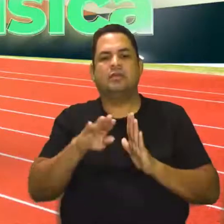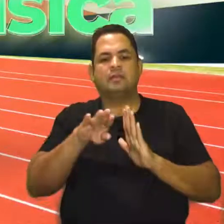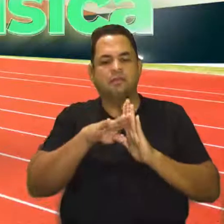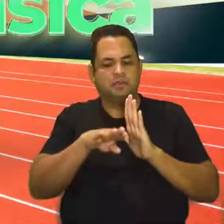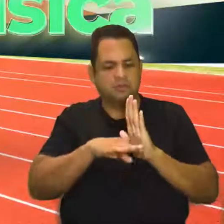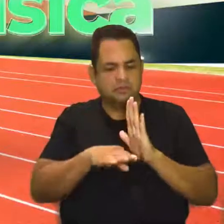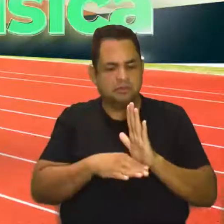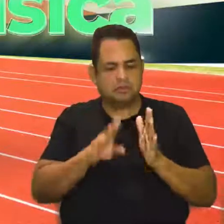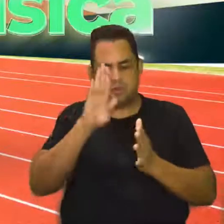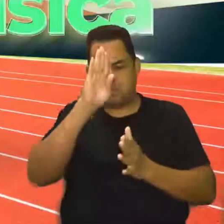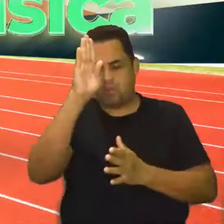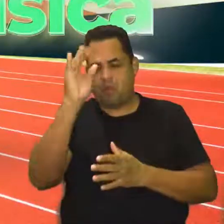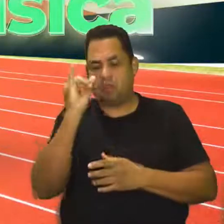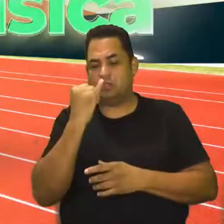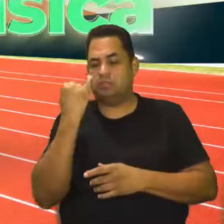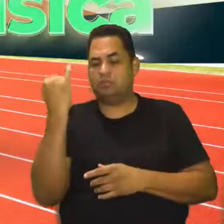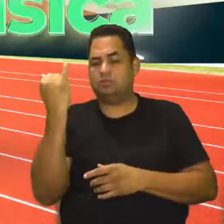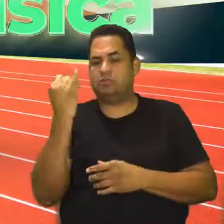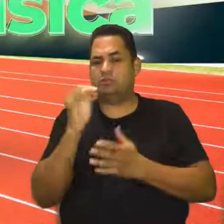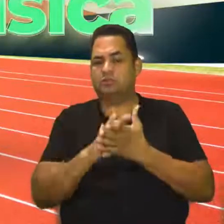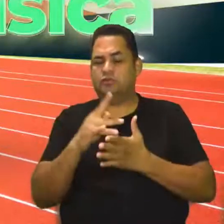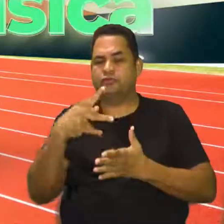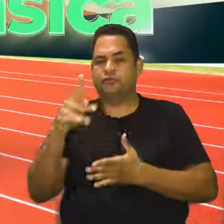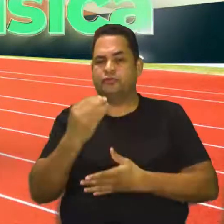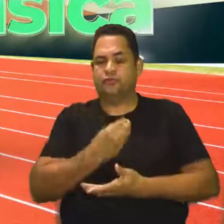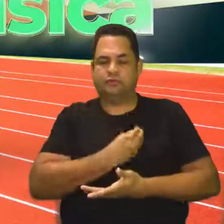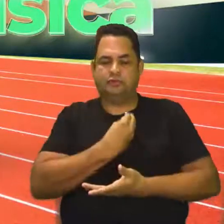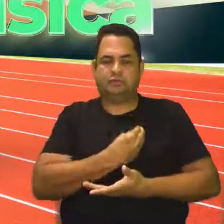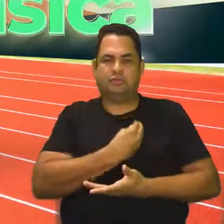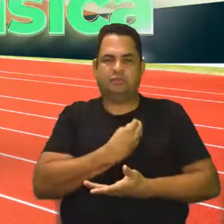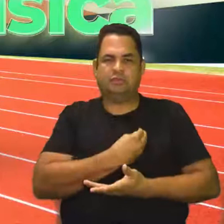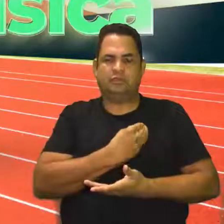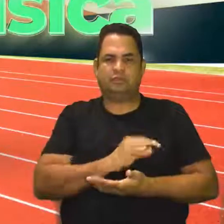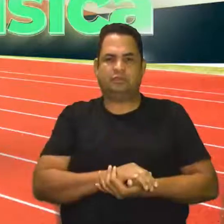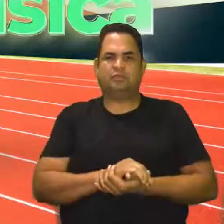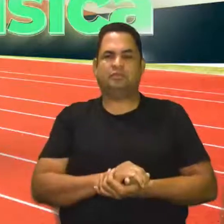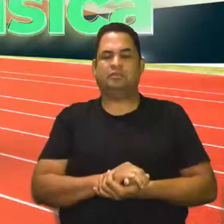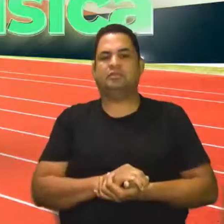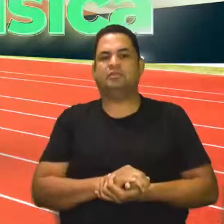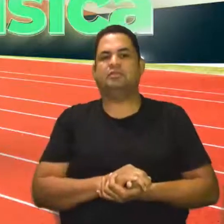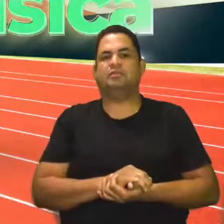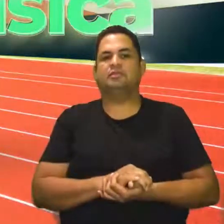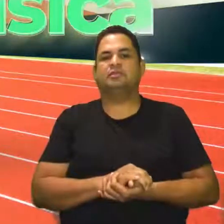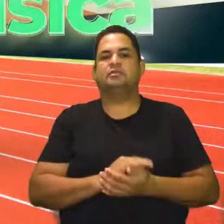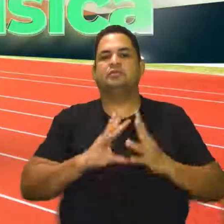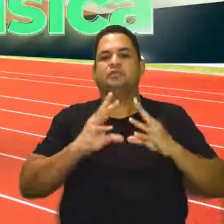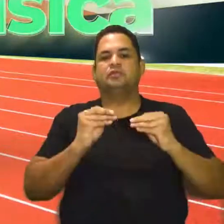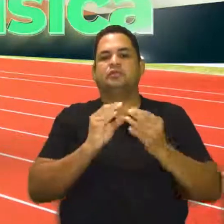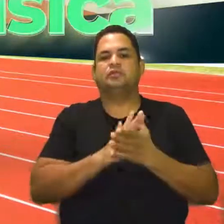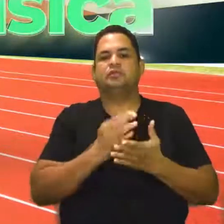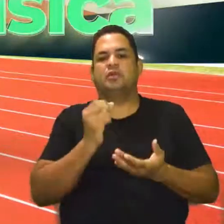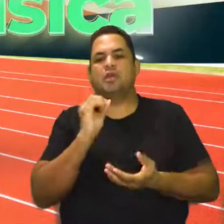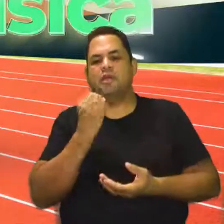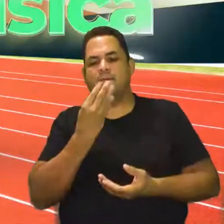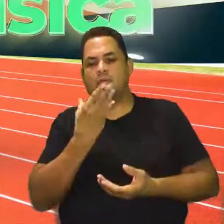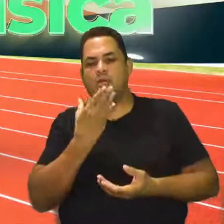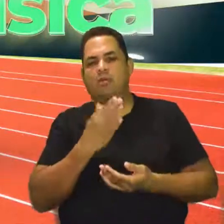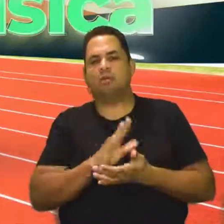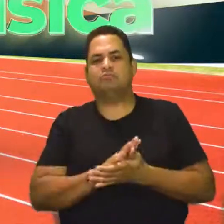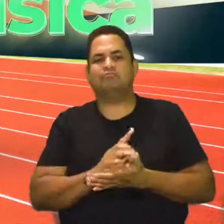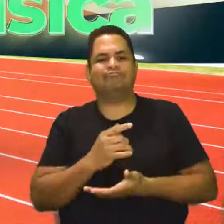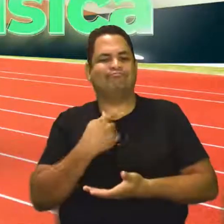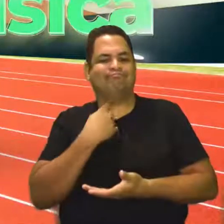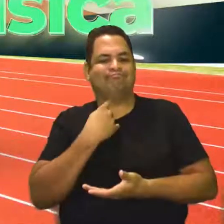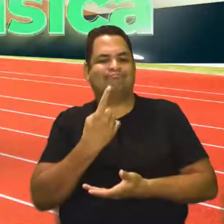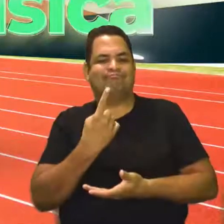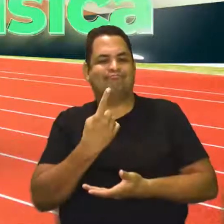prioridades? Então, ali, vai custar muito caro para você ficar sem se exercitar perante todos aqueles benefícios? Não dá